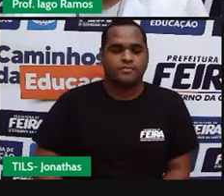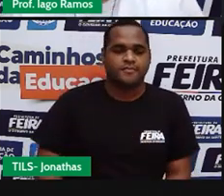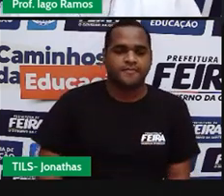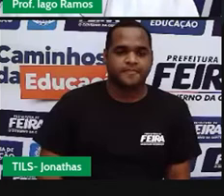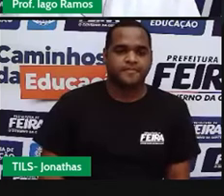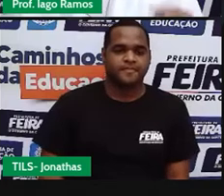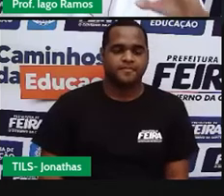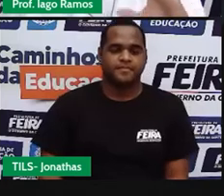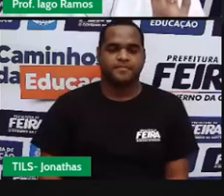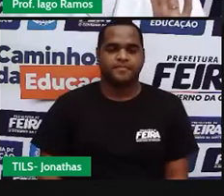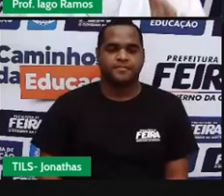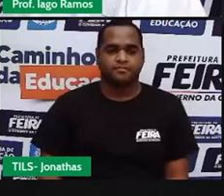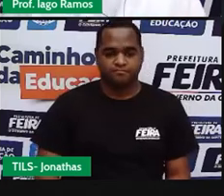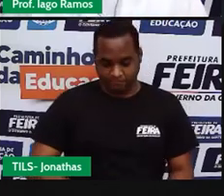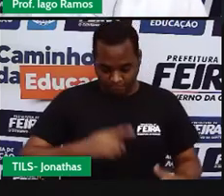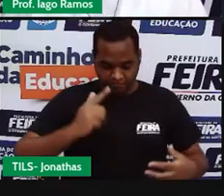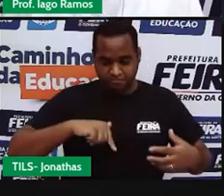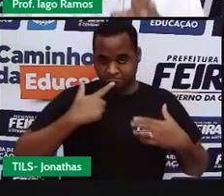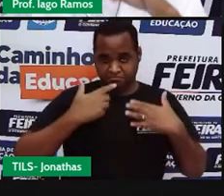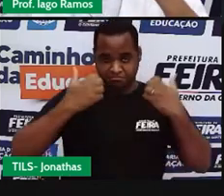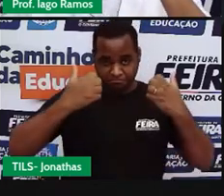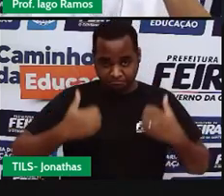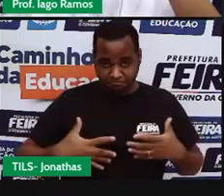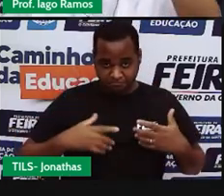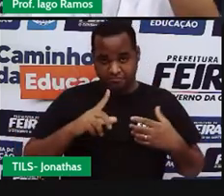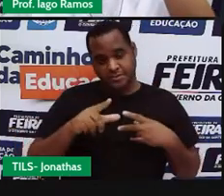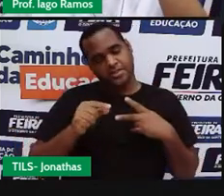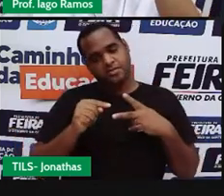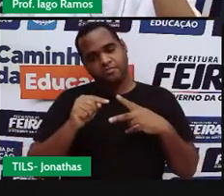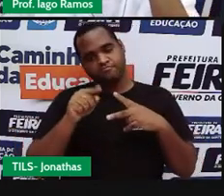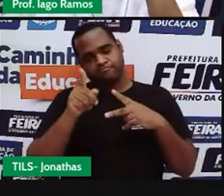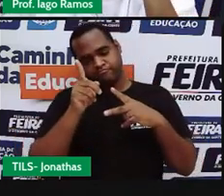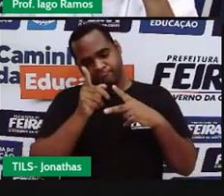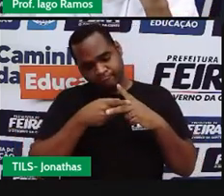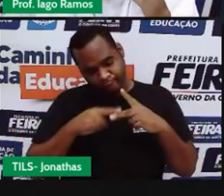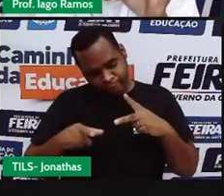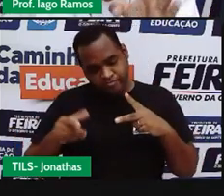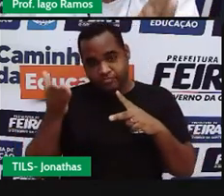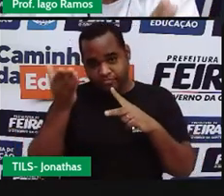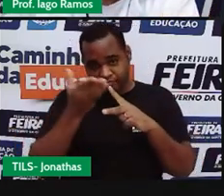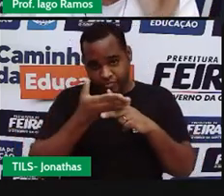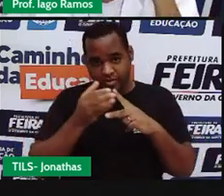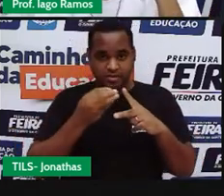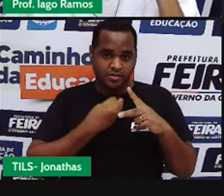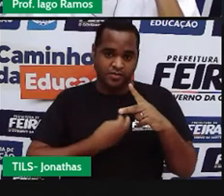Então vamos lá. Repetindo. O segmento passou por dentro de um ângulo.